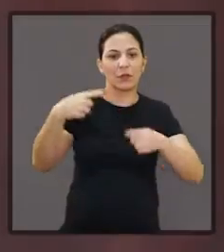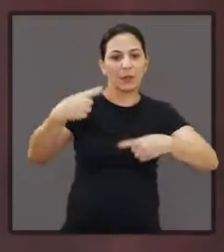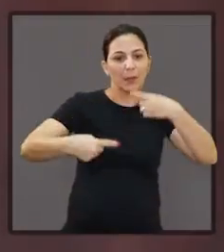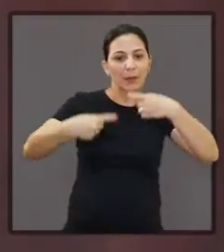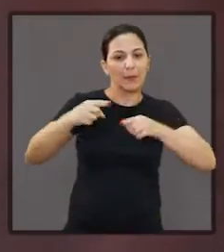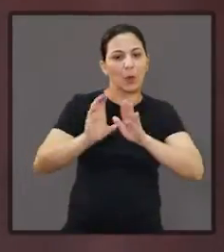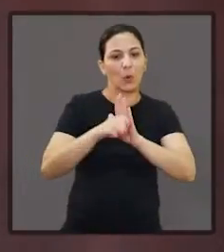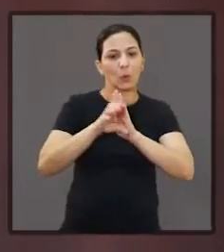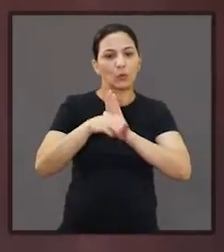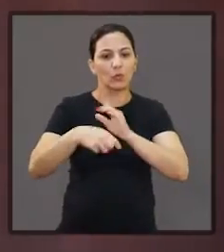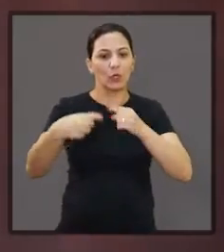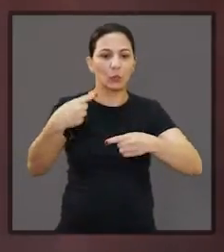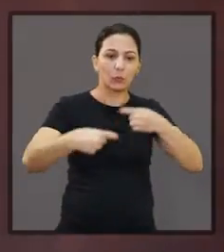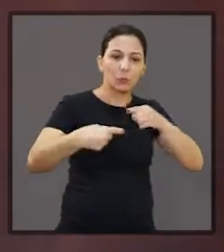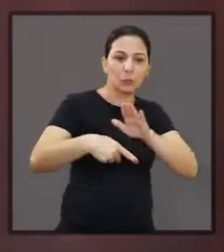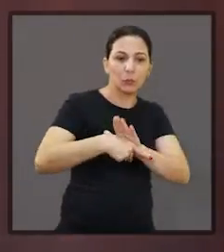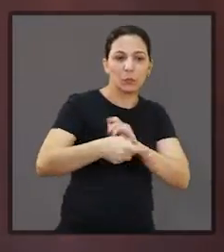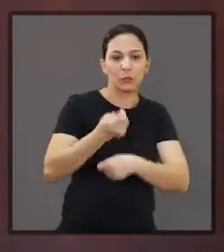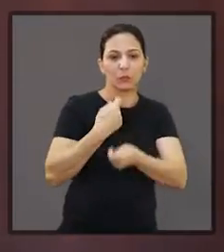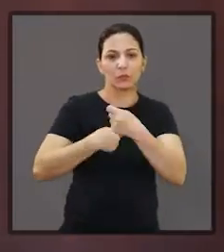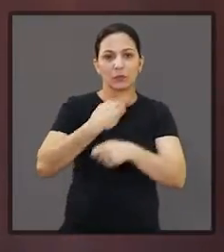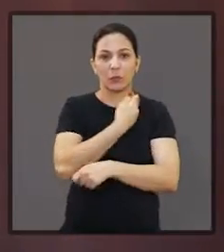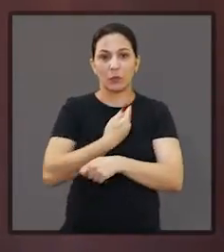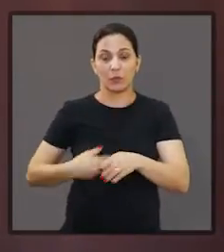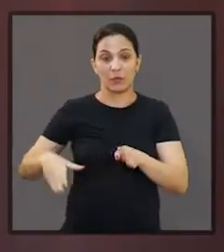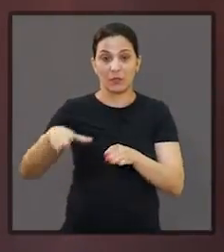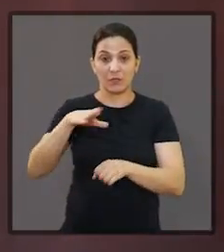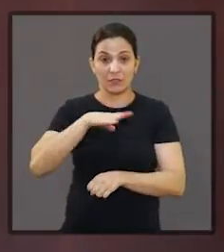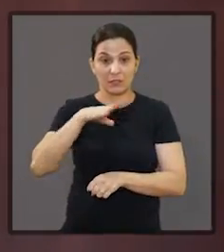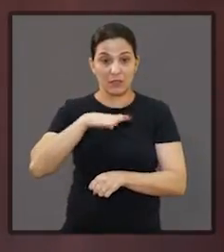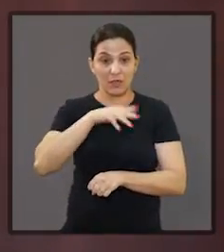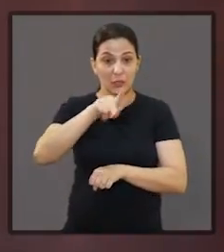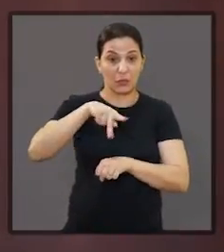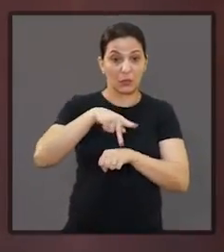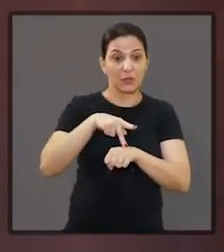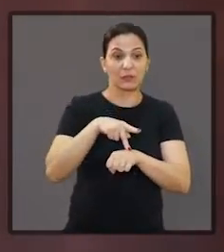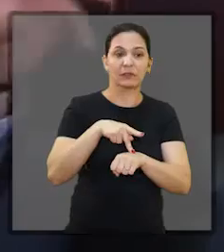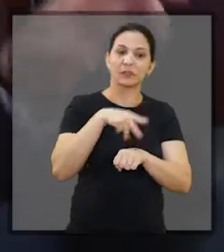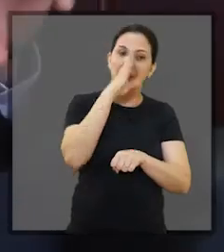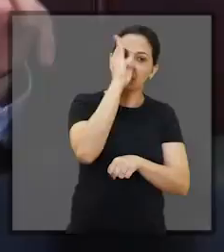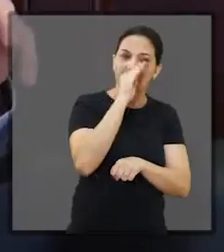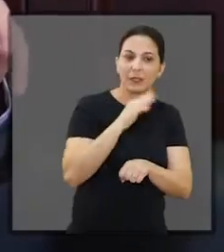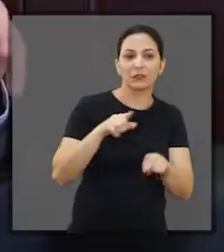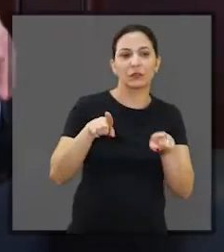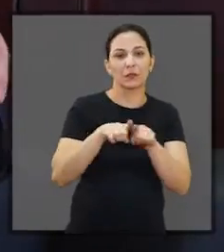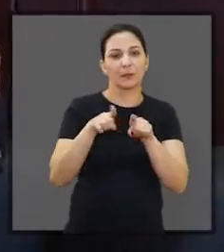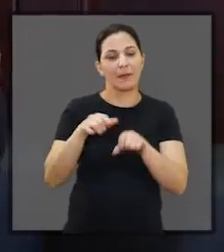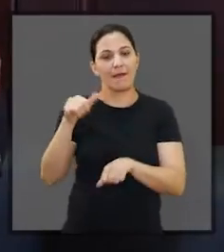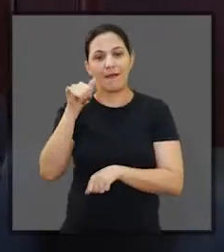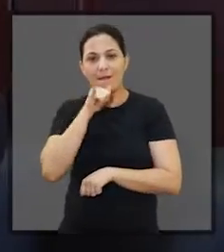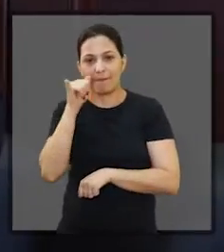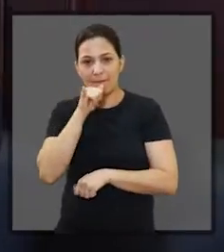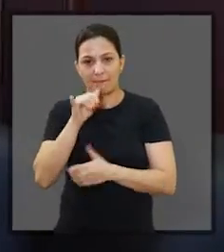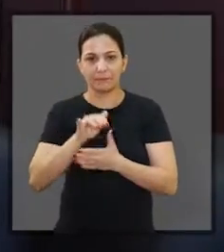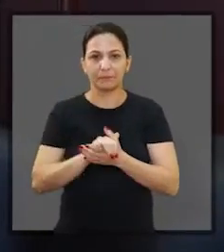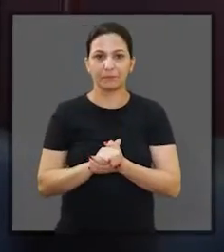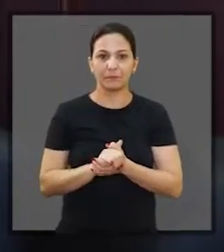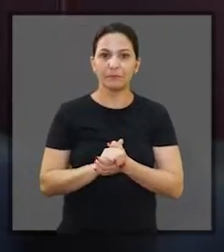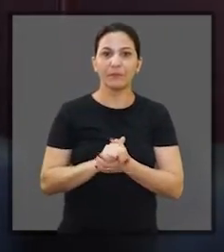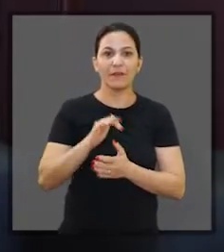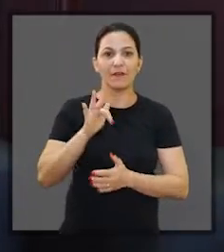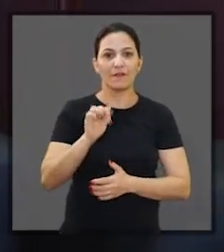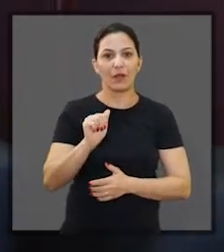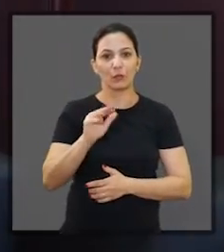conceitos políticos e da administração pública das cidades e nações da Itália e do Brasil. Fausto